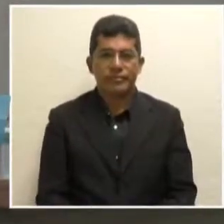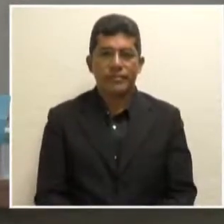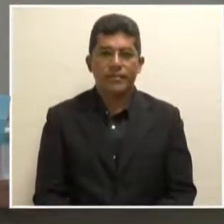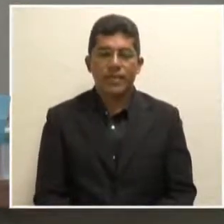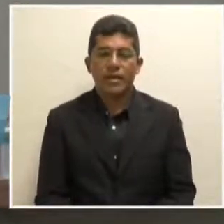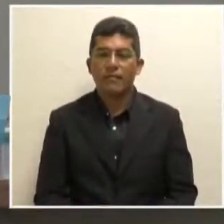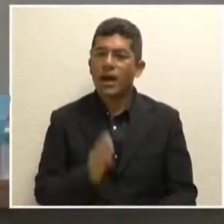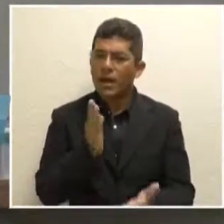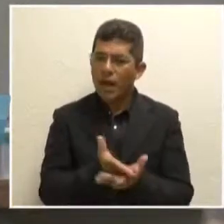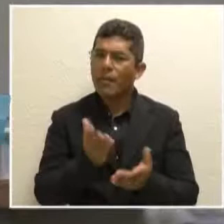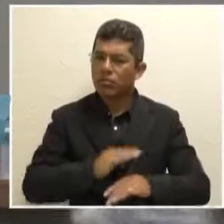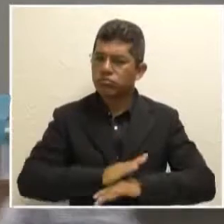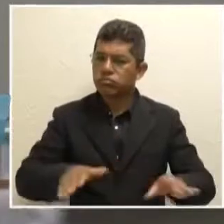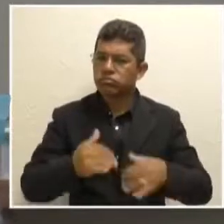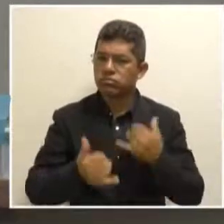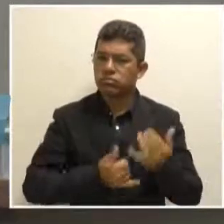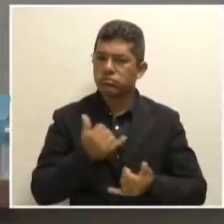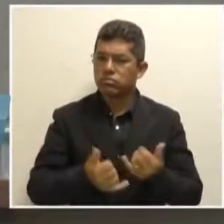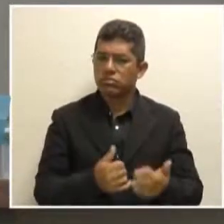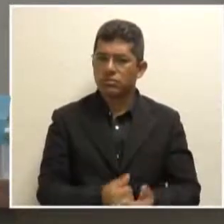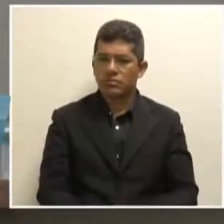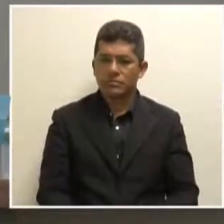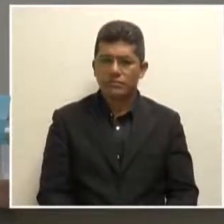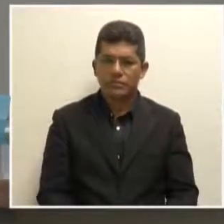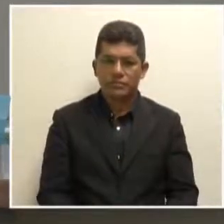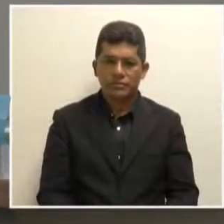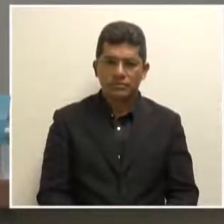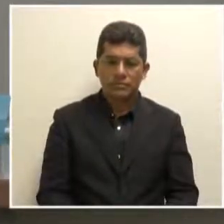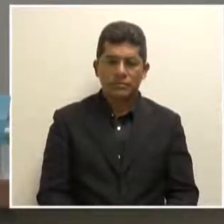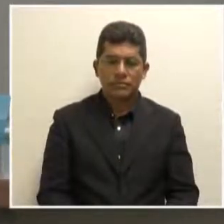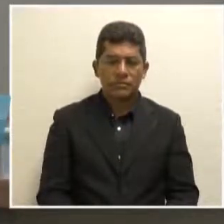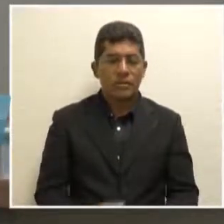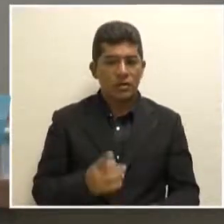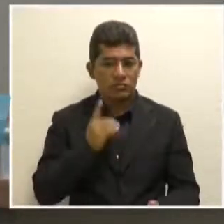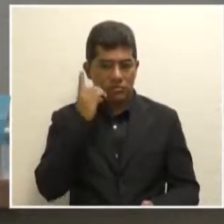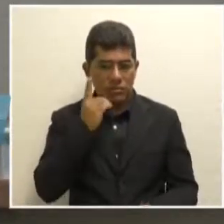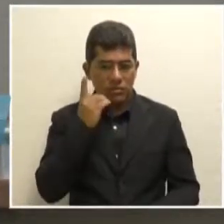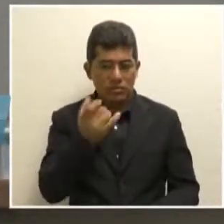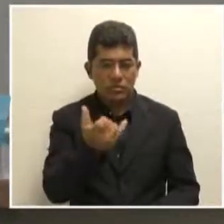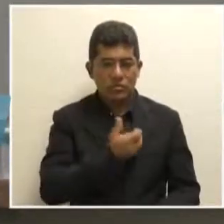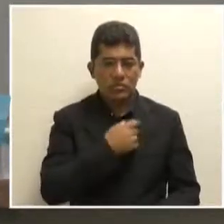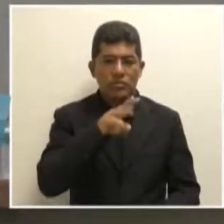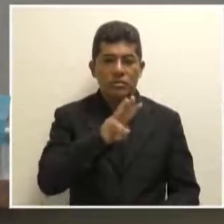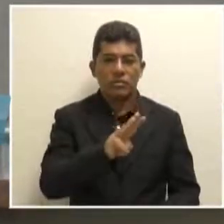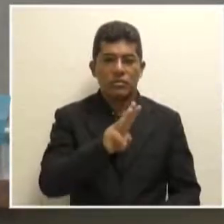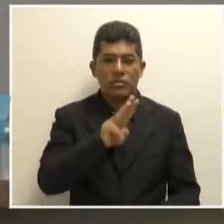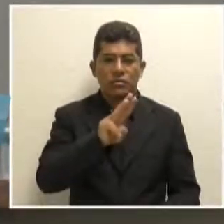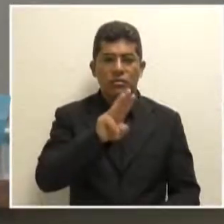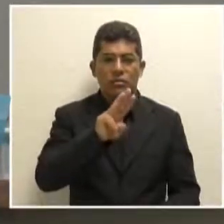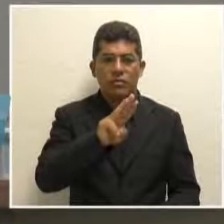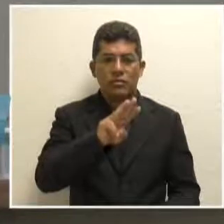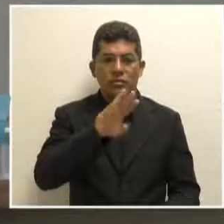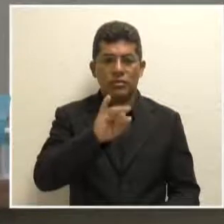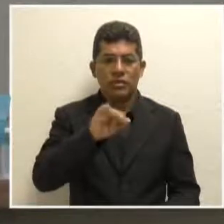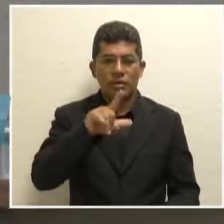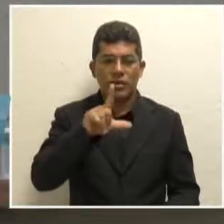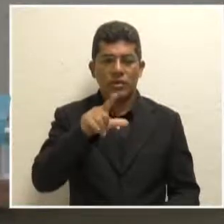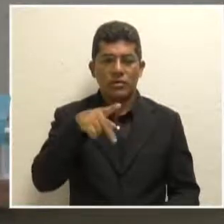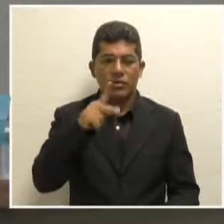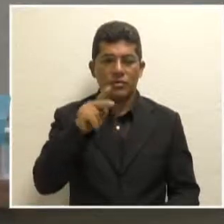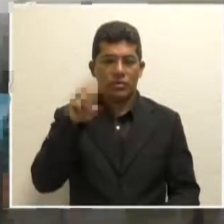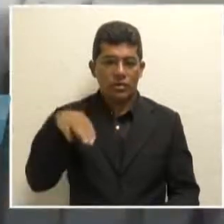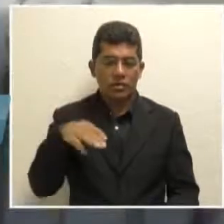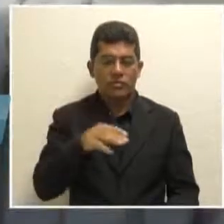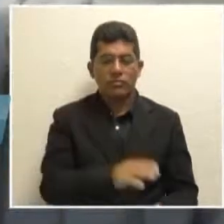Para acabar com essa brincadeira, cedo uma parte ao deputado Ilk Barretos. Deputado Dermilson Chagas,